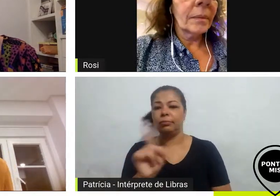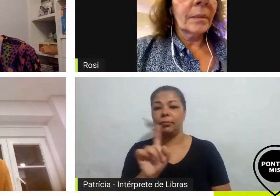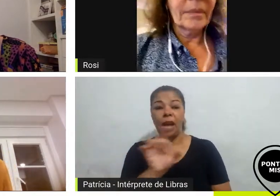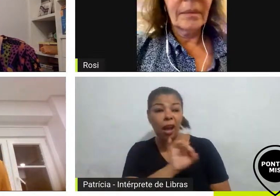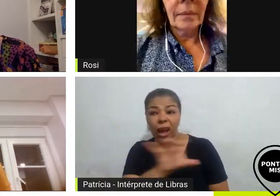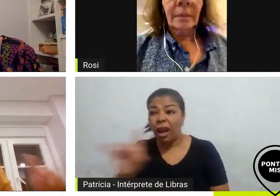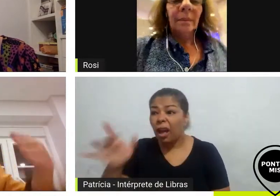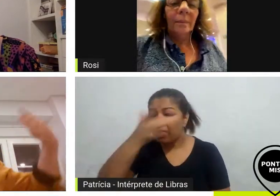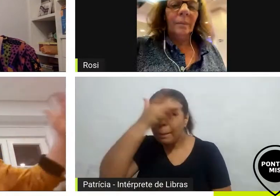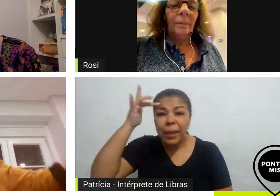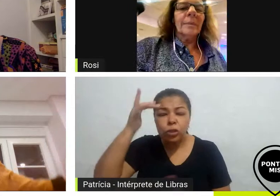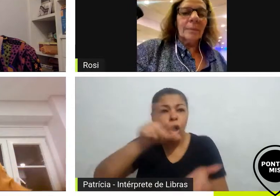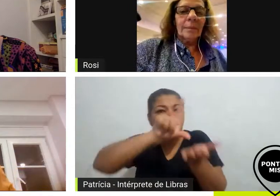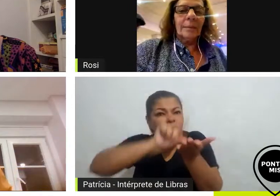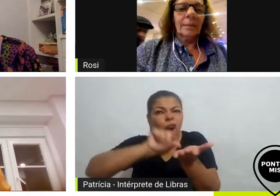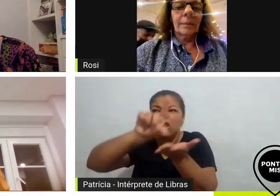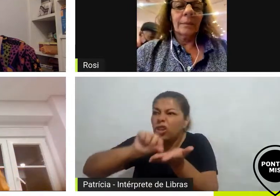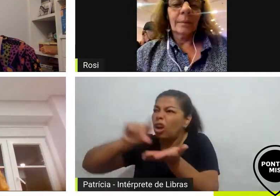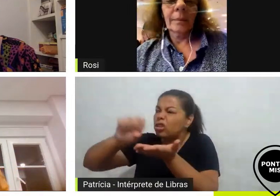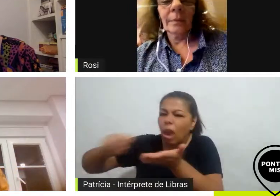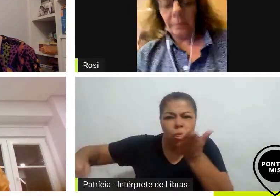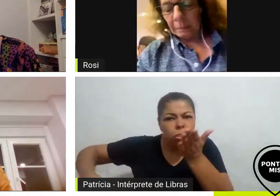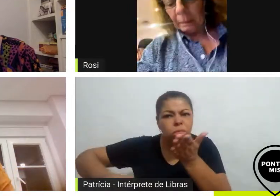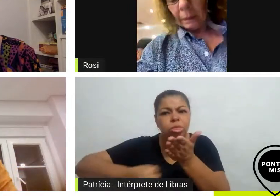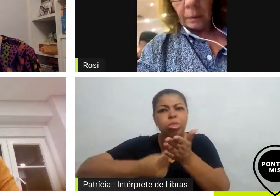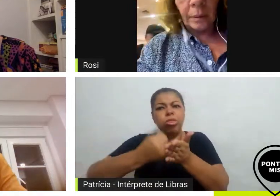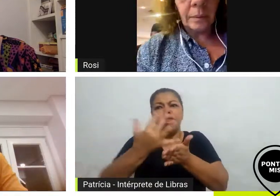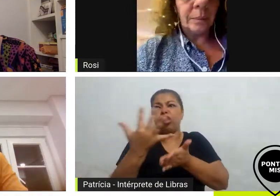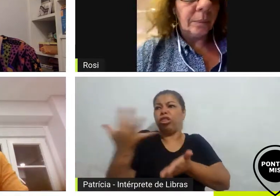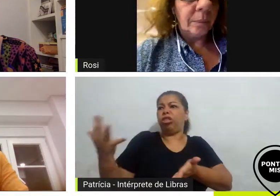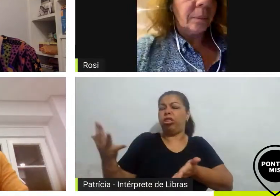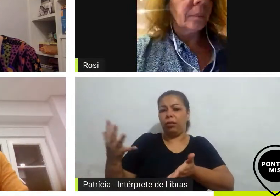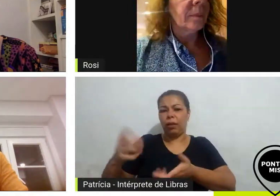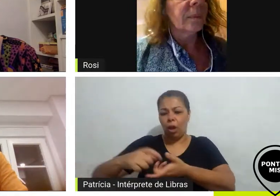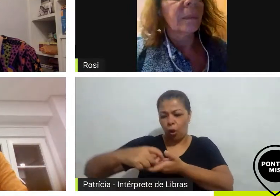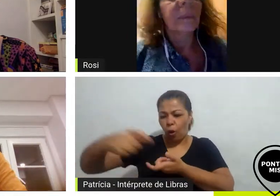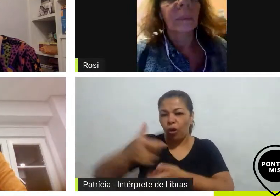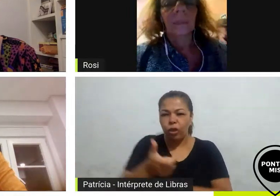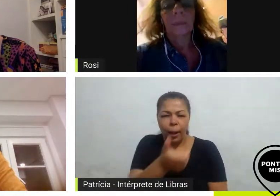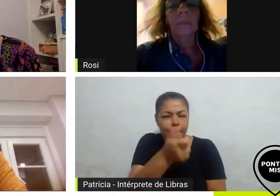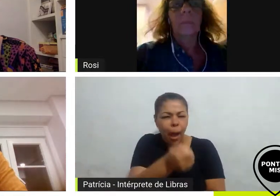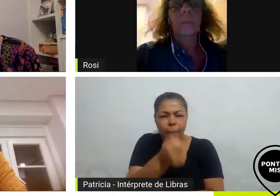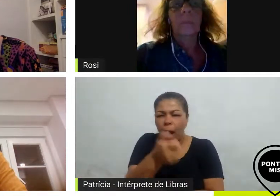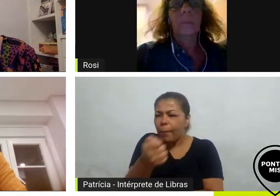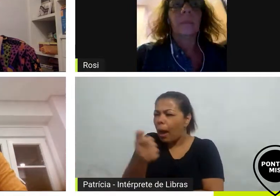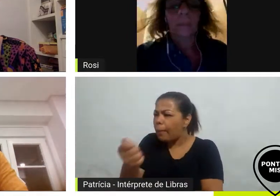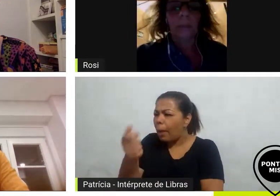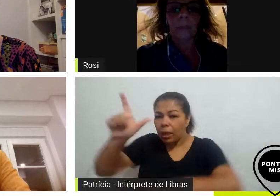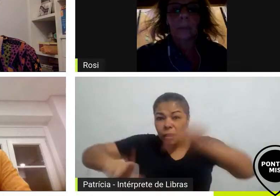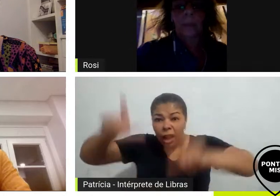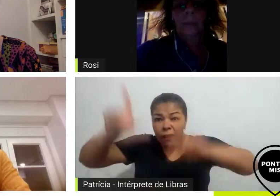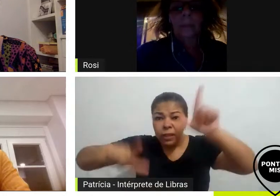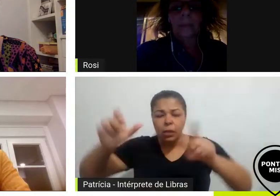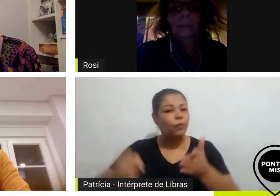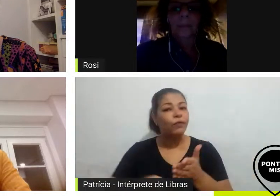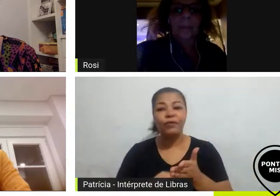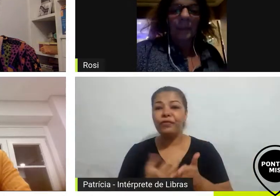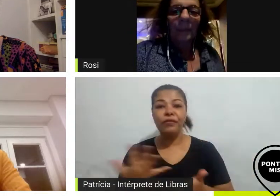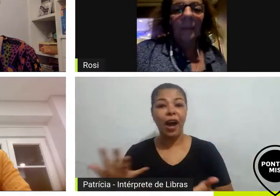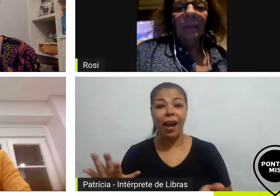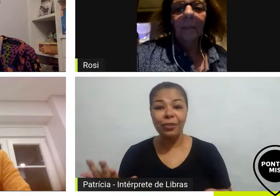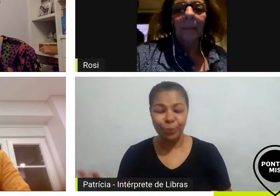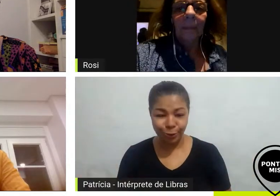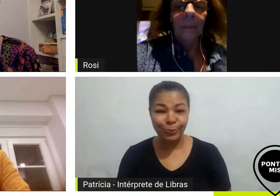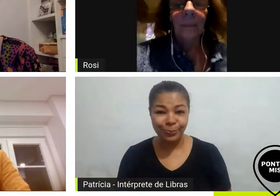coisa inconcebível quando a gente pensa no passado mas o que eu acho que aconteceu de fato é que se entendeu